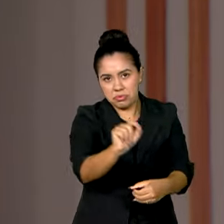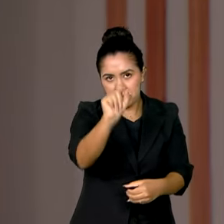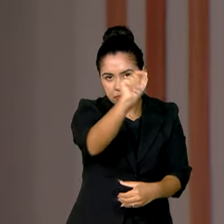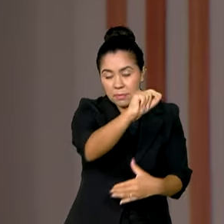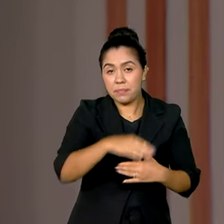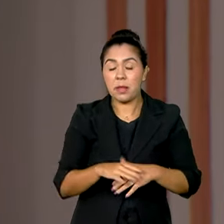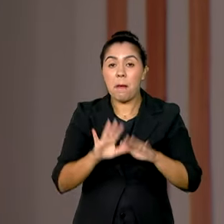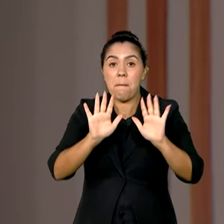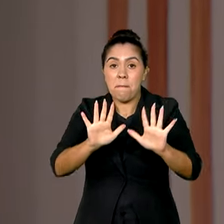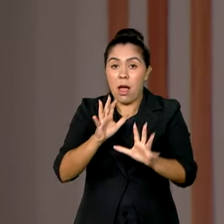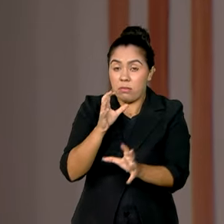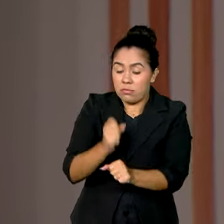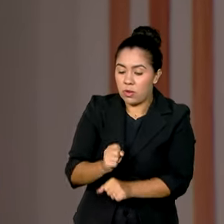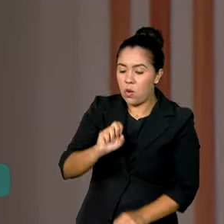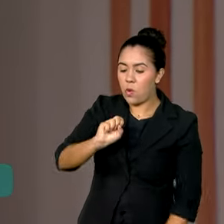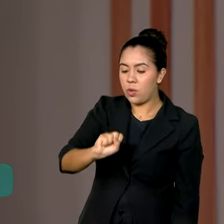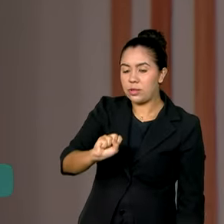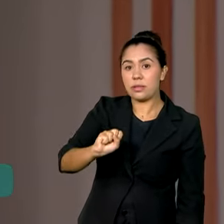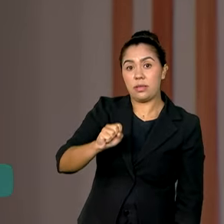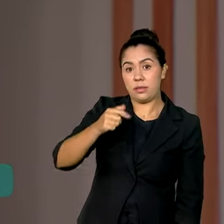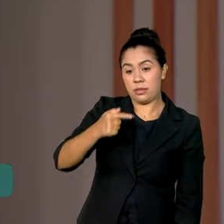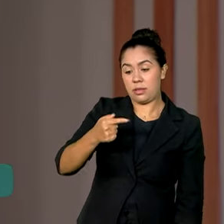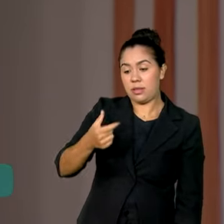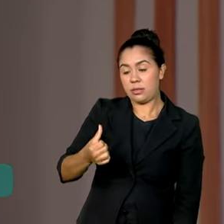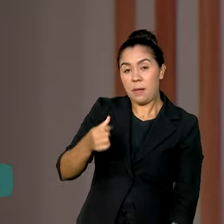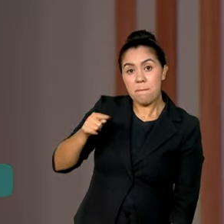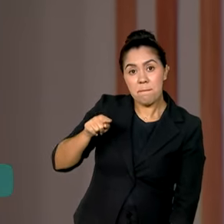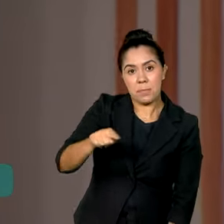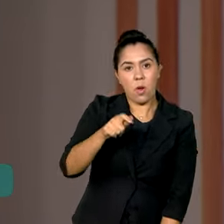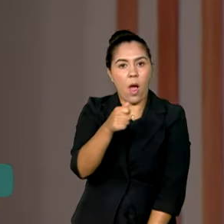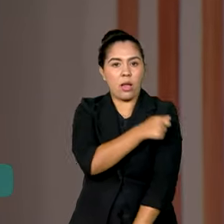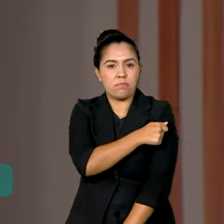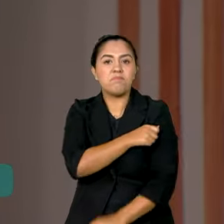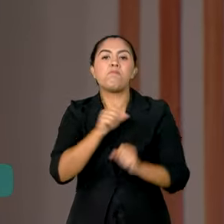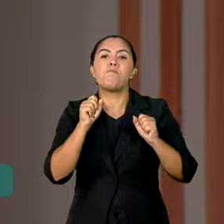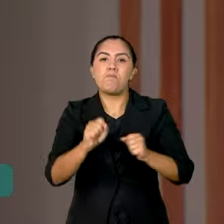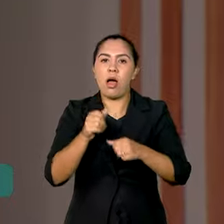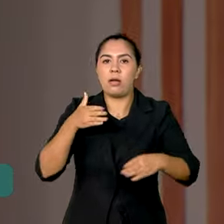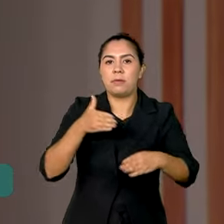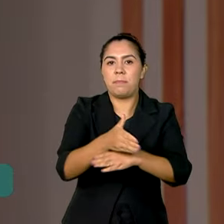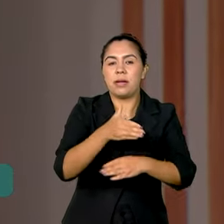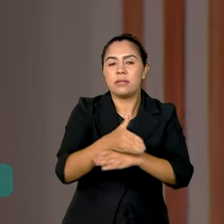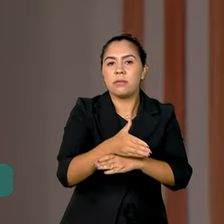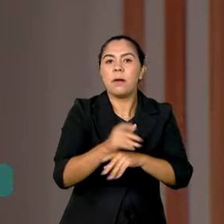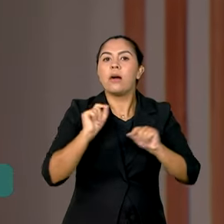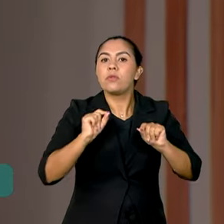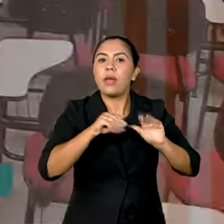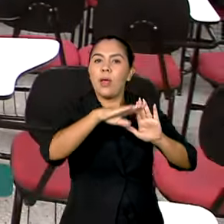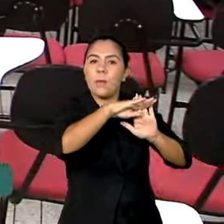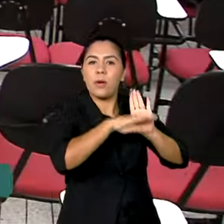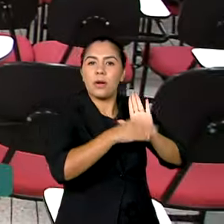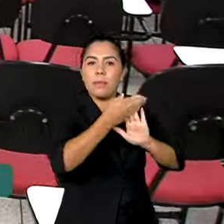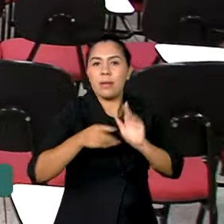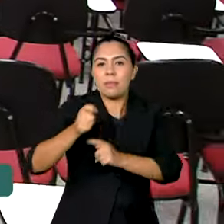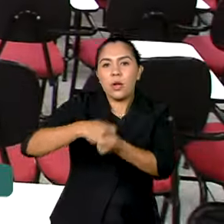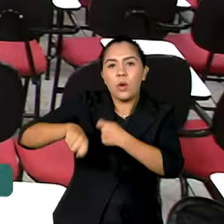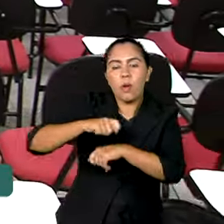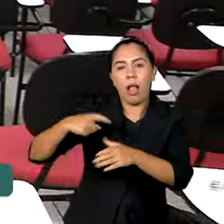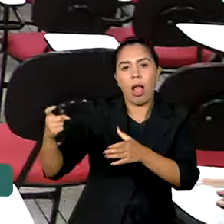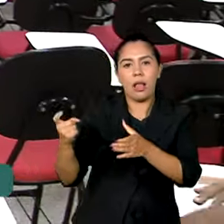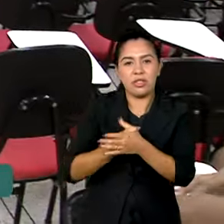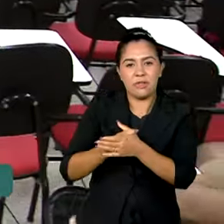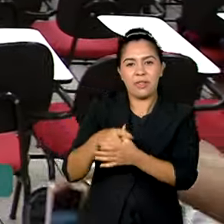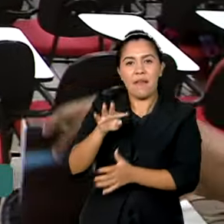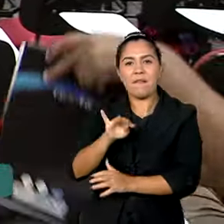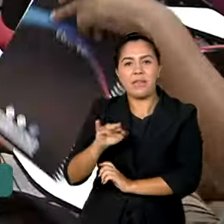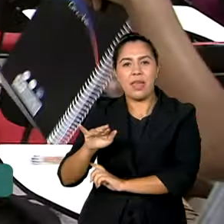876 mil estudantes ainda podem participar do Desenrola Fies. O prazo para aderir ao programa, que